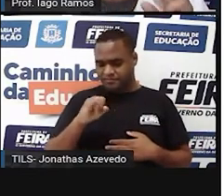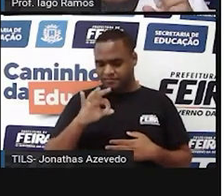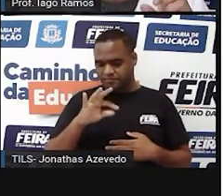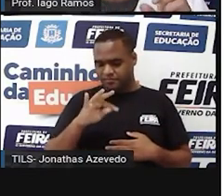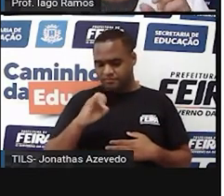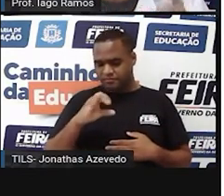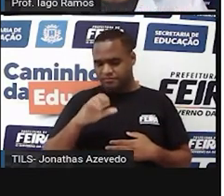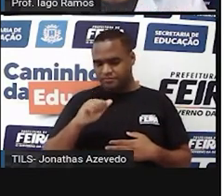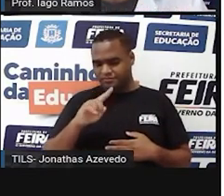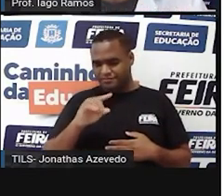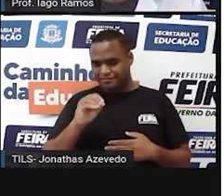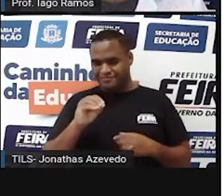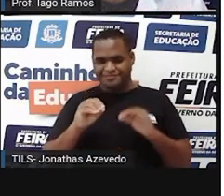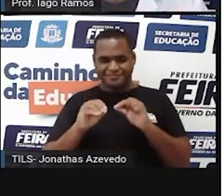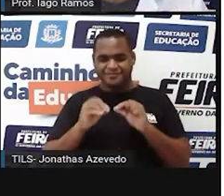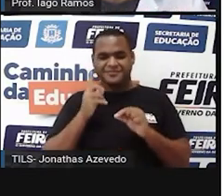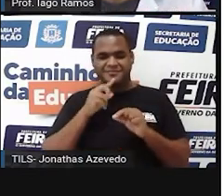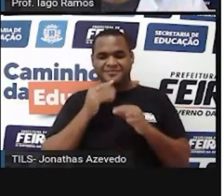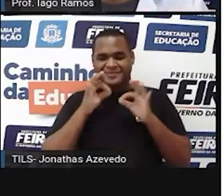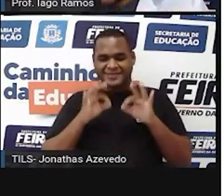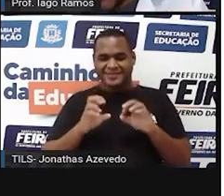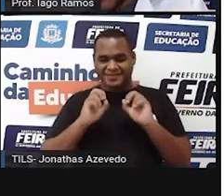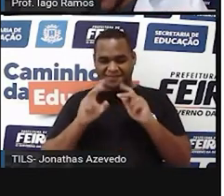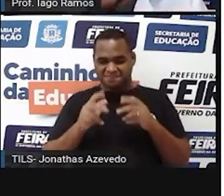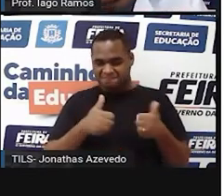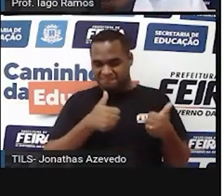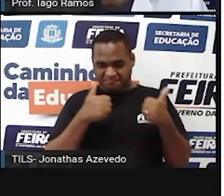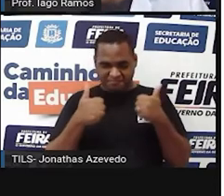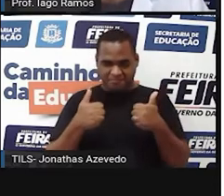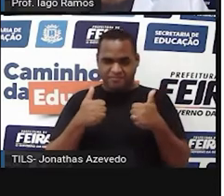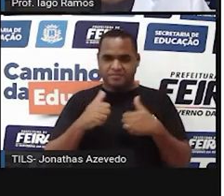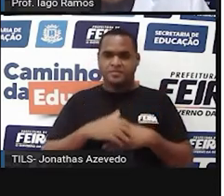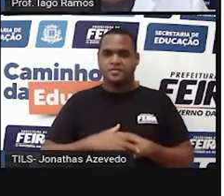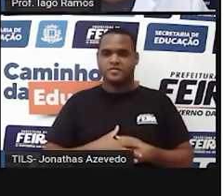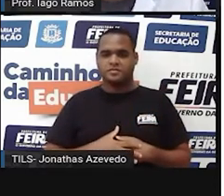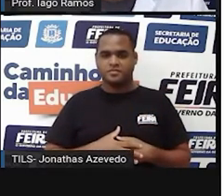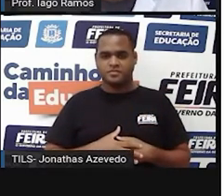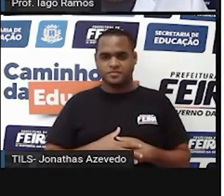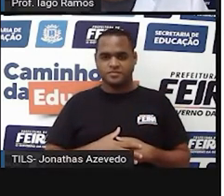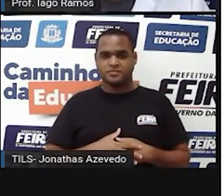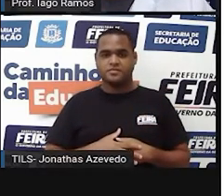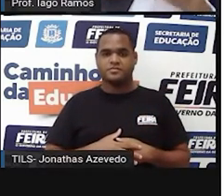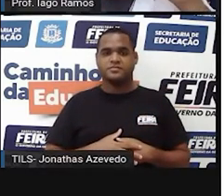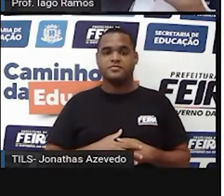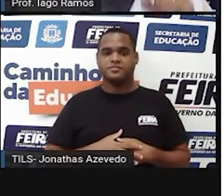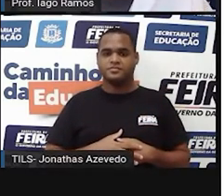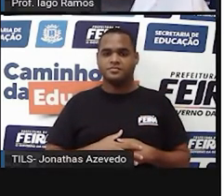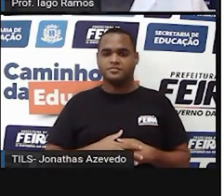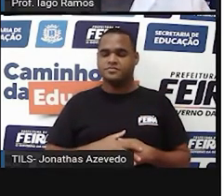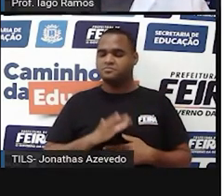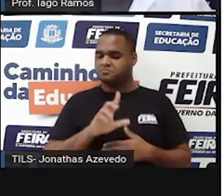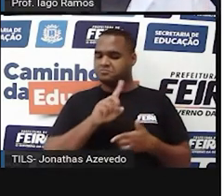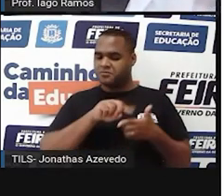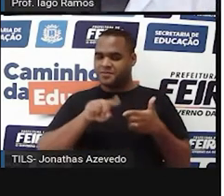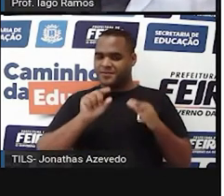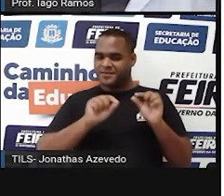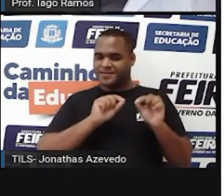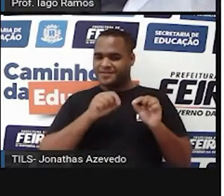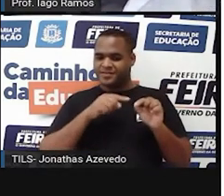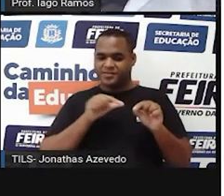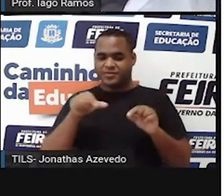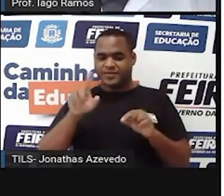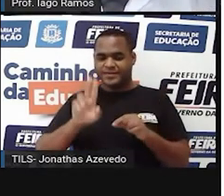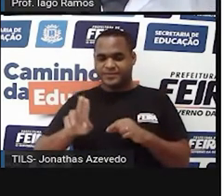Sofisticados. Pronto, agora eu falei certinho. Tá bom? Beleza. Só que tem um probleminha quando a gente